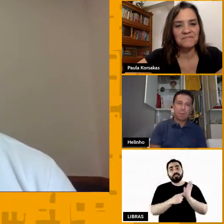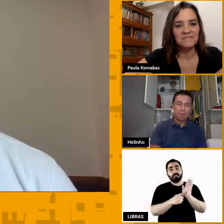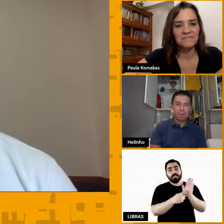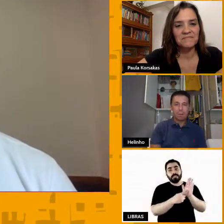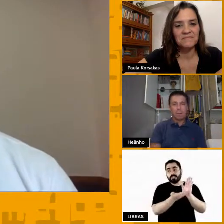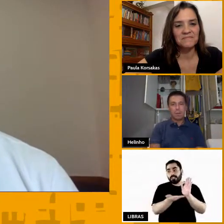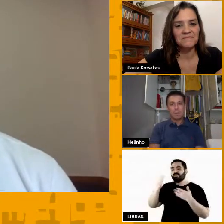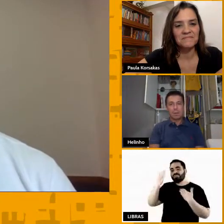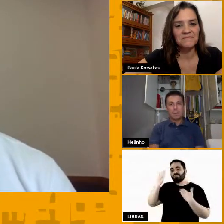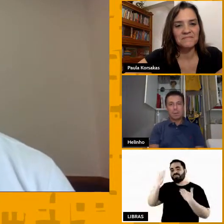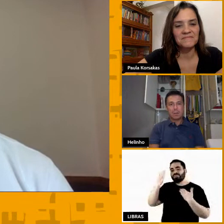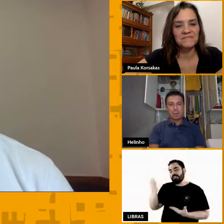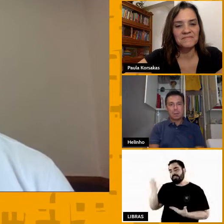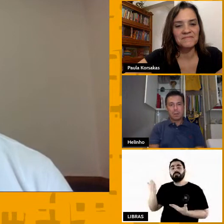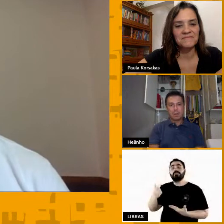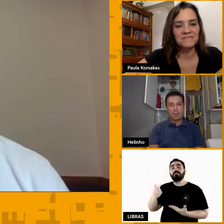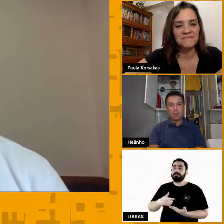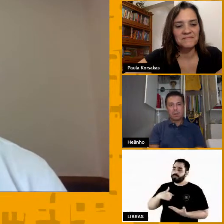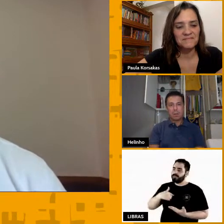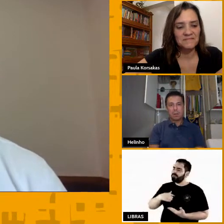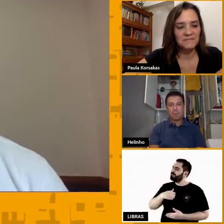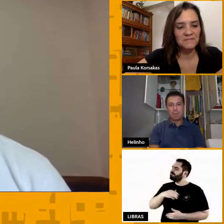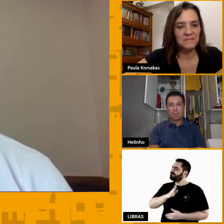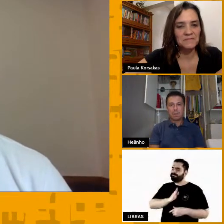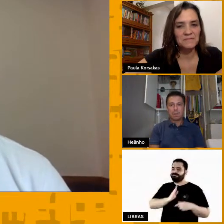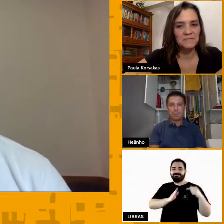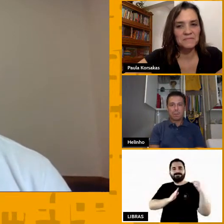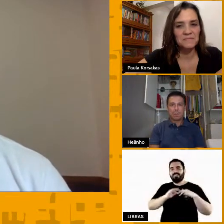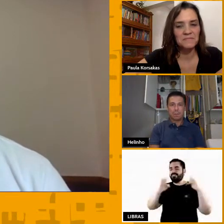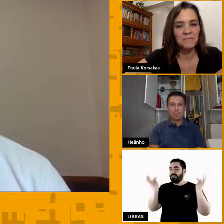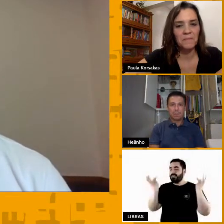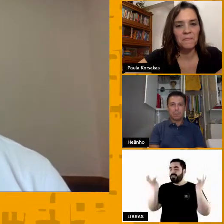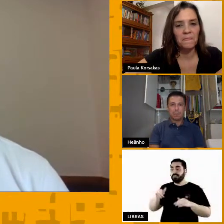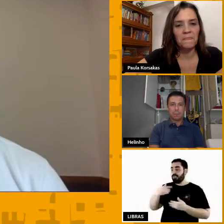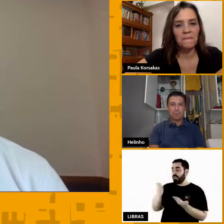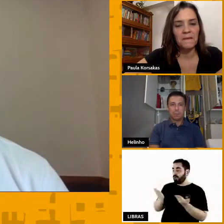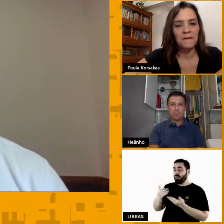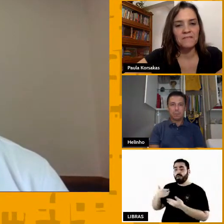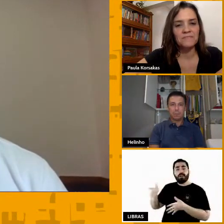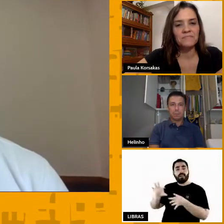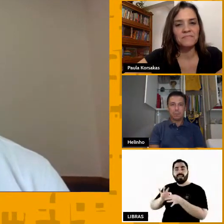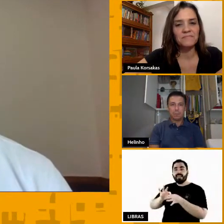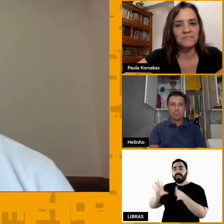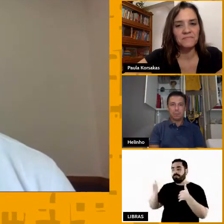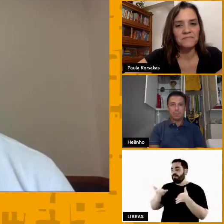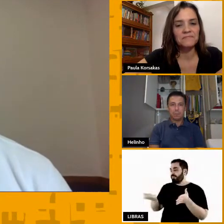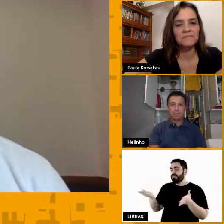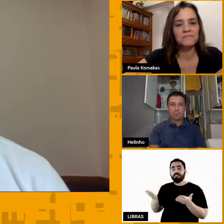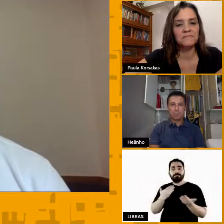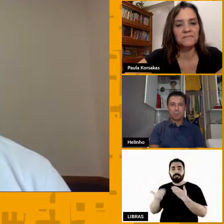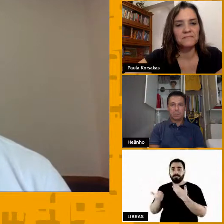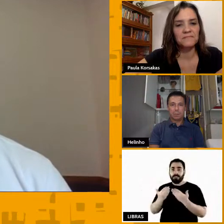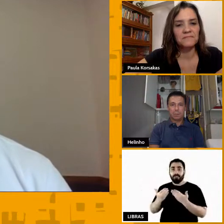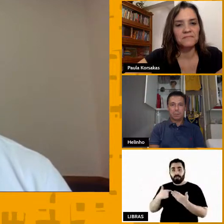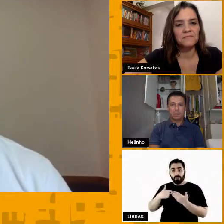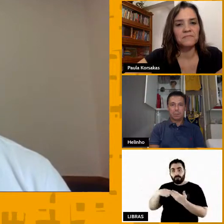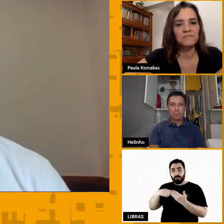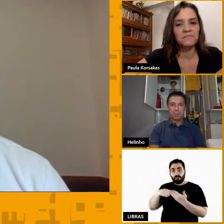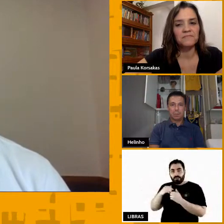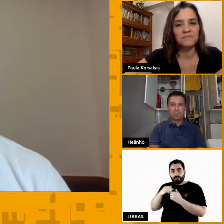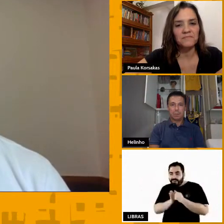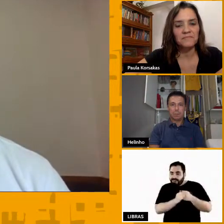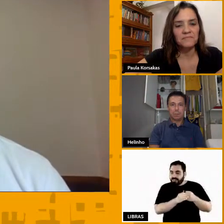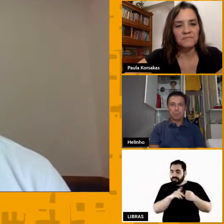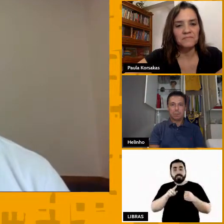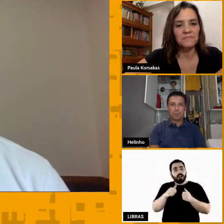deixo vocês à vontade para esse bate-papo, vou ficar aqui no cantinho, na retaguarda, acompanhando tudo, e volto no final, para